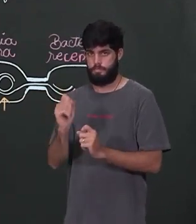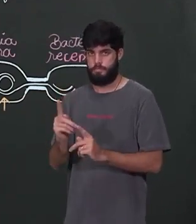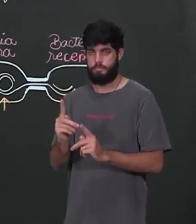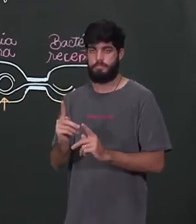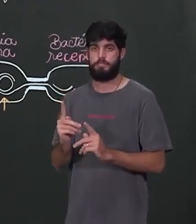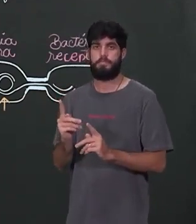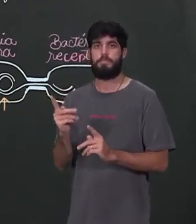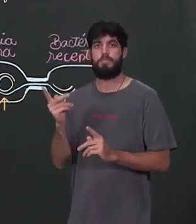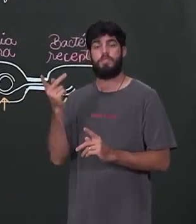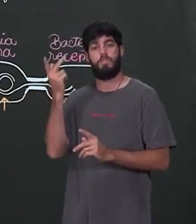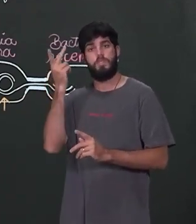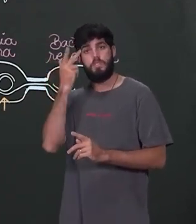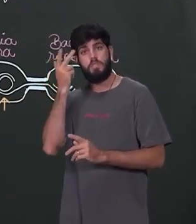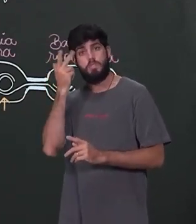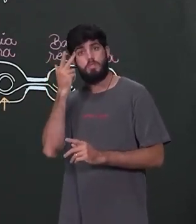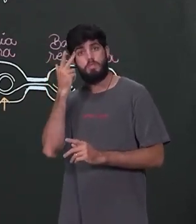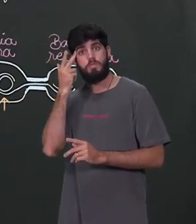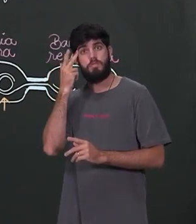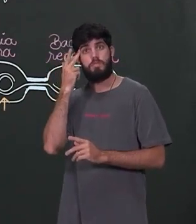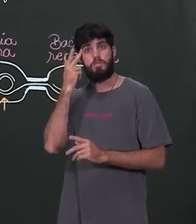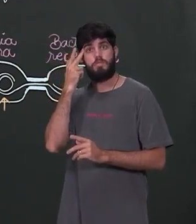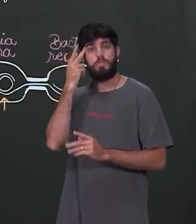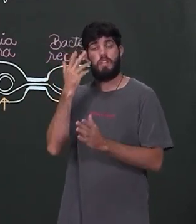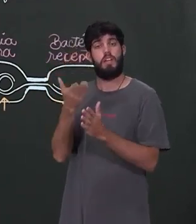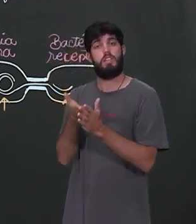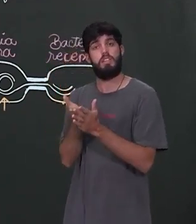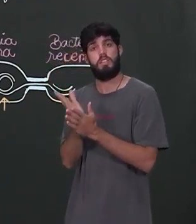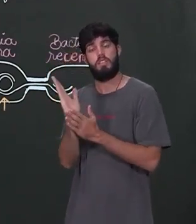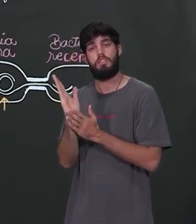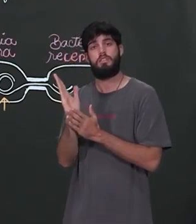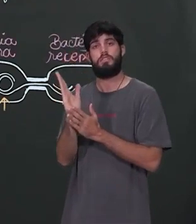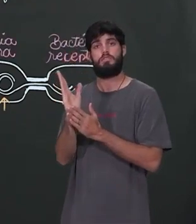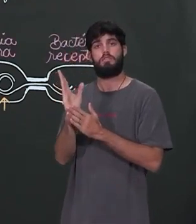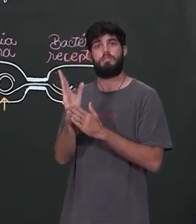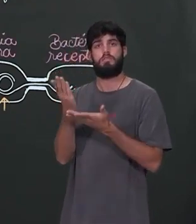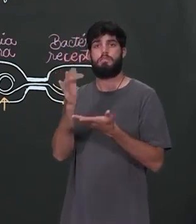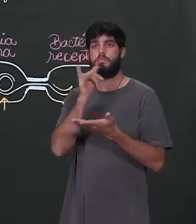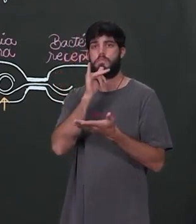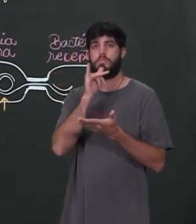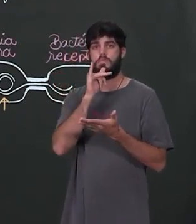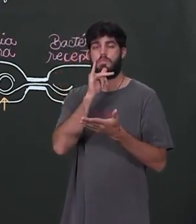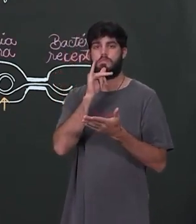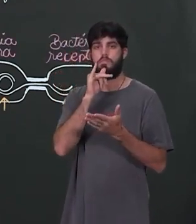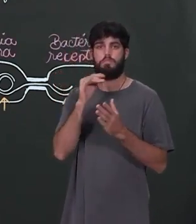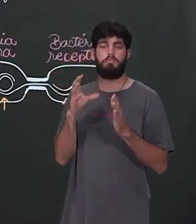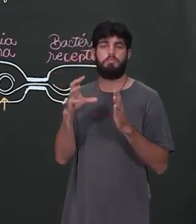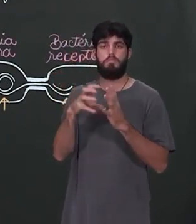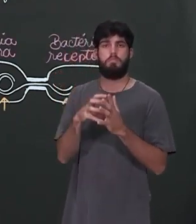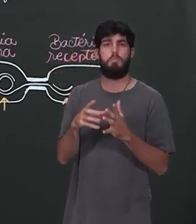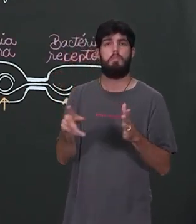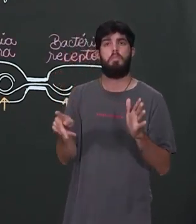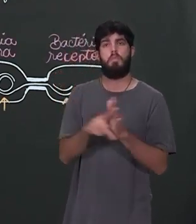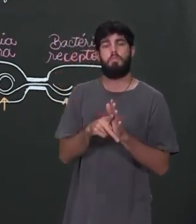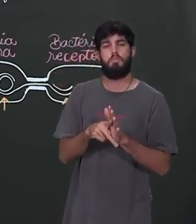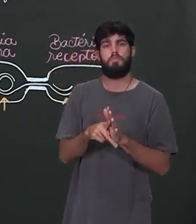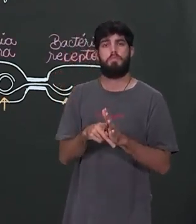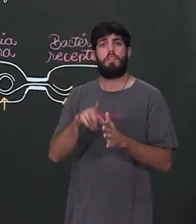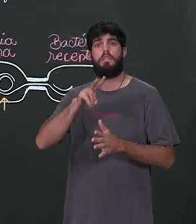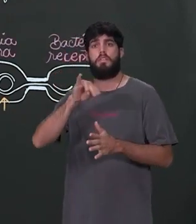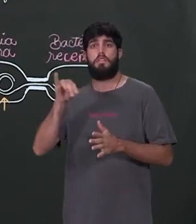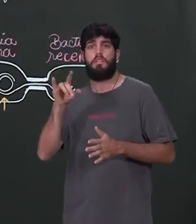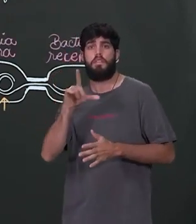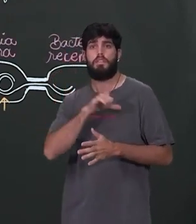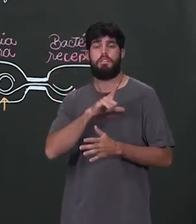muito comum que essa troca seja a partir de células especializadas. Células especiais que vão conter